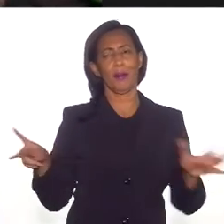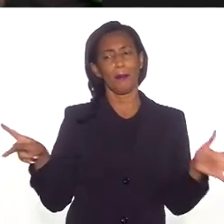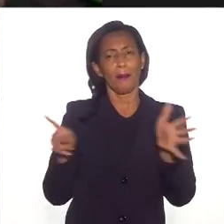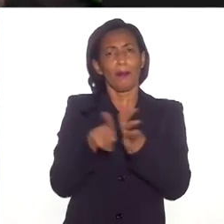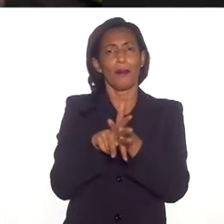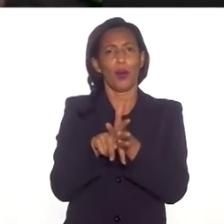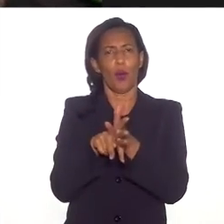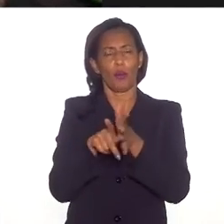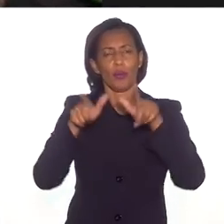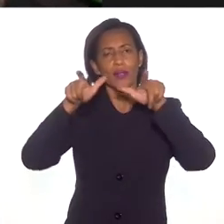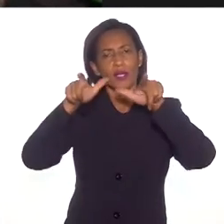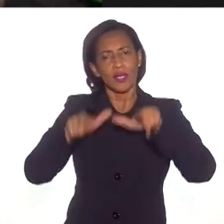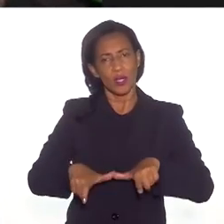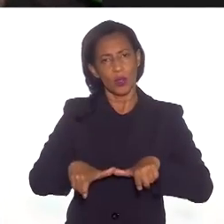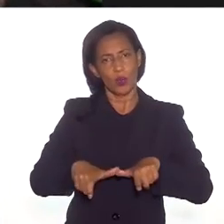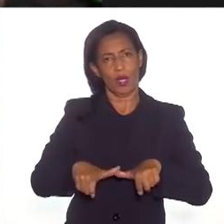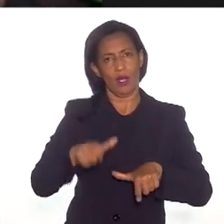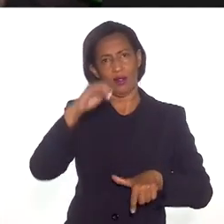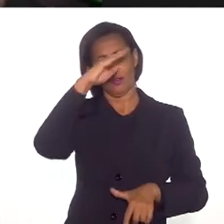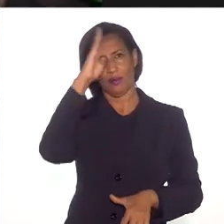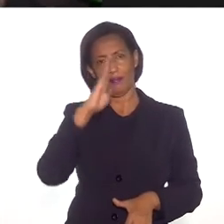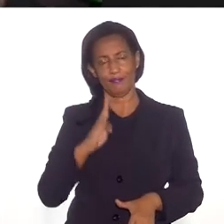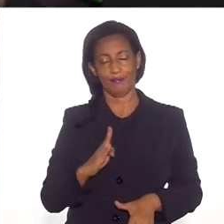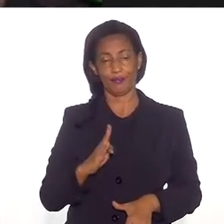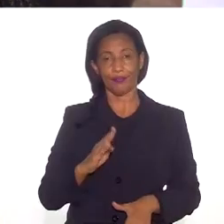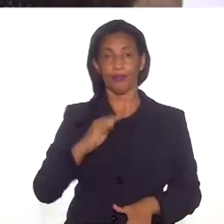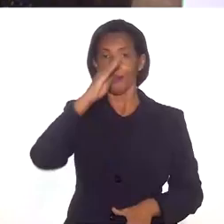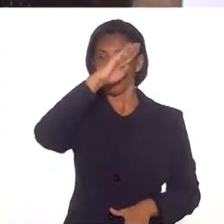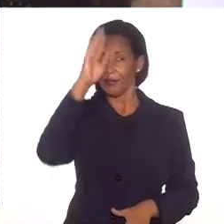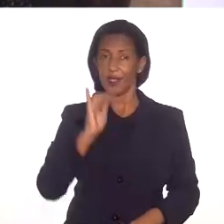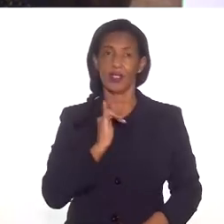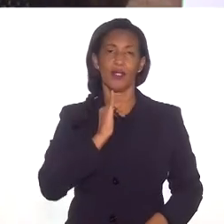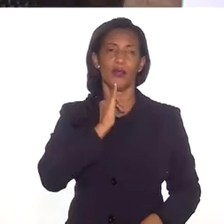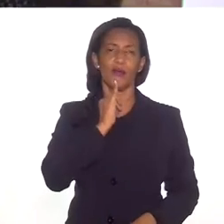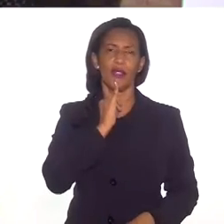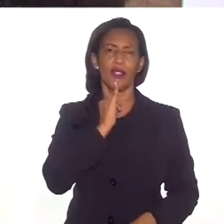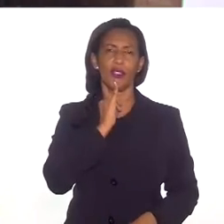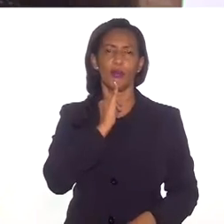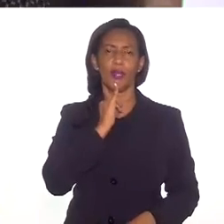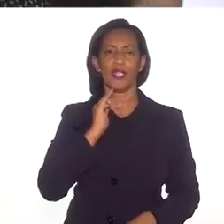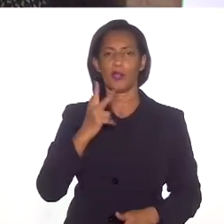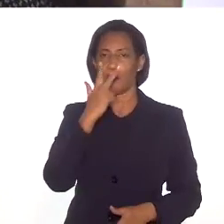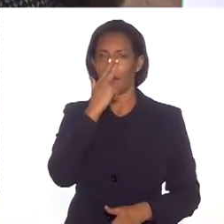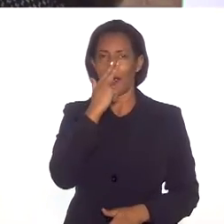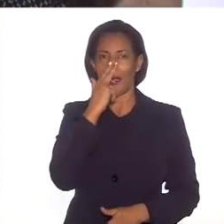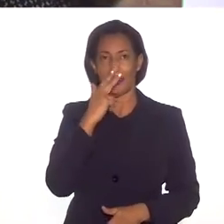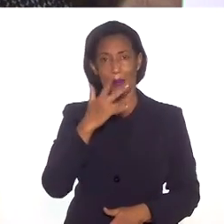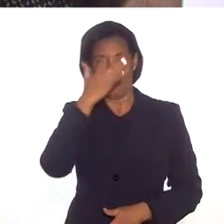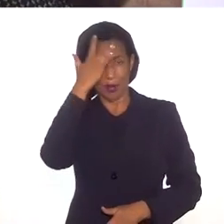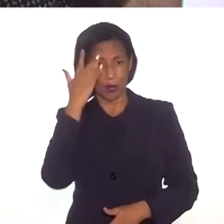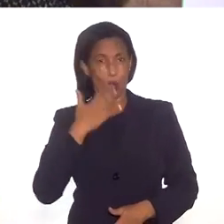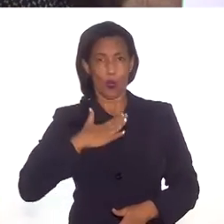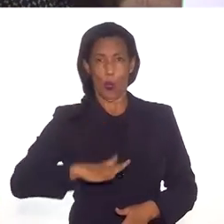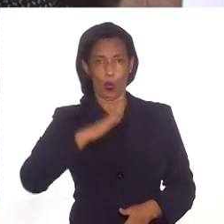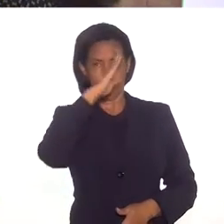partes desse lugar chamado Brasil. O Brasil, infelizmente, o brasileiro não gosta do Brasil,